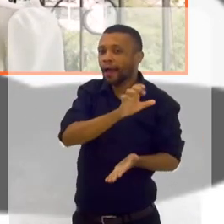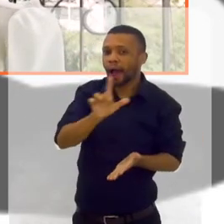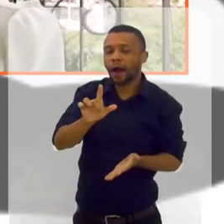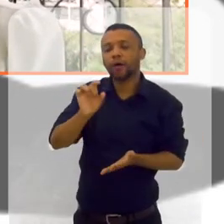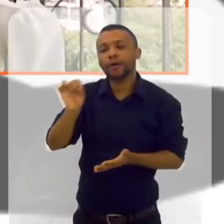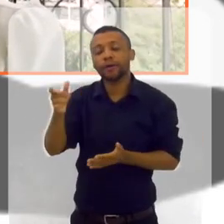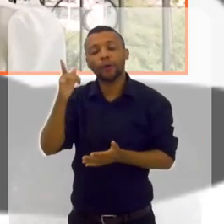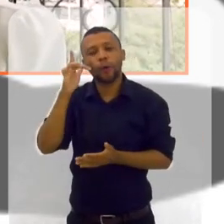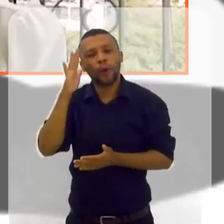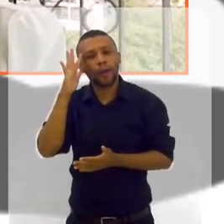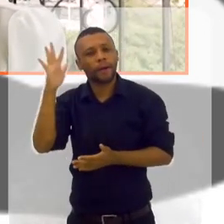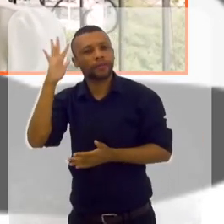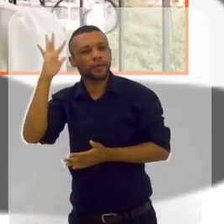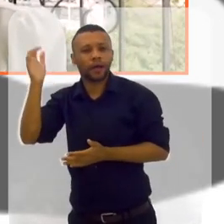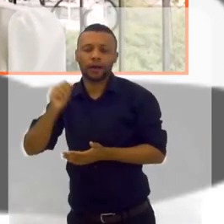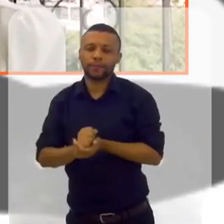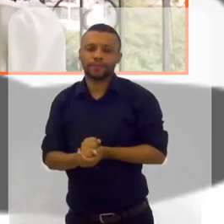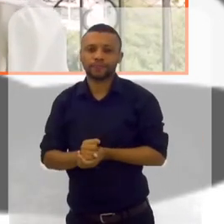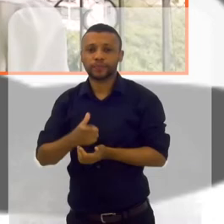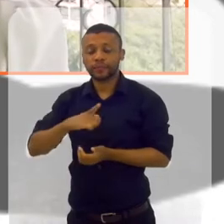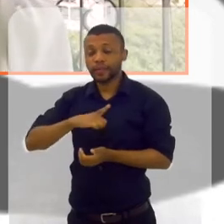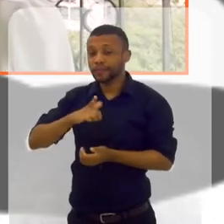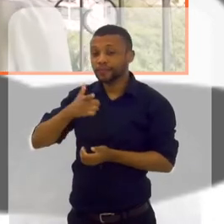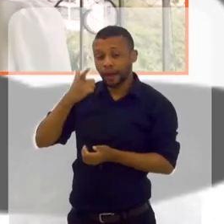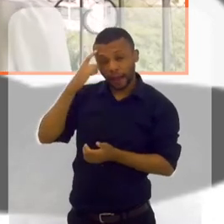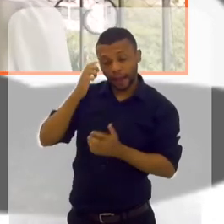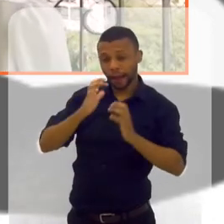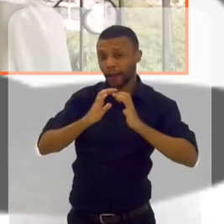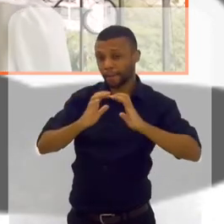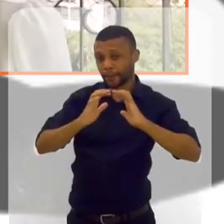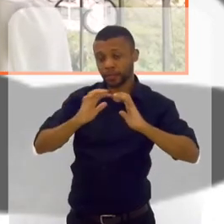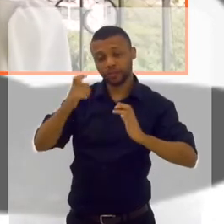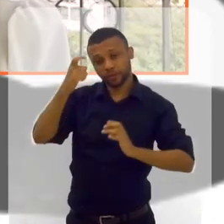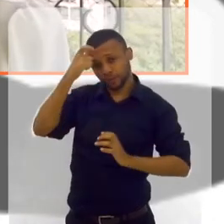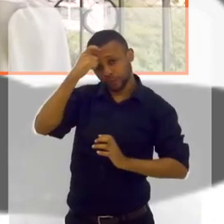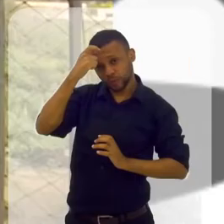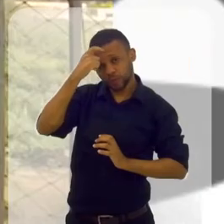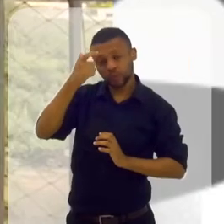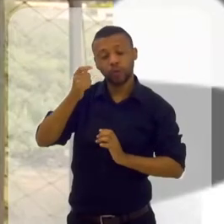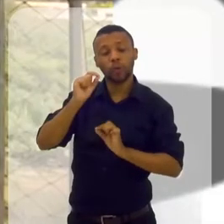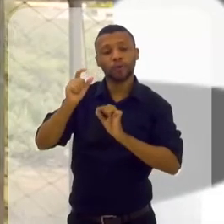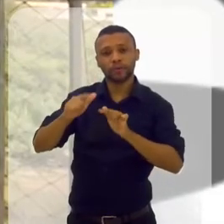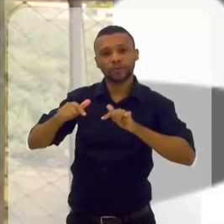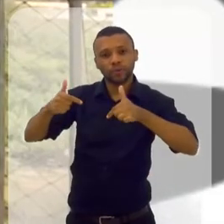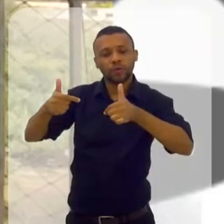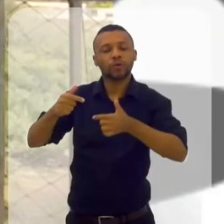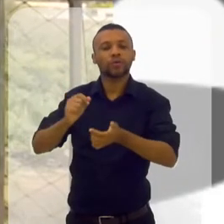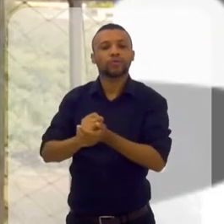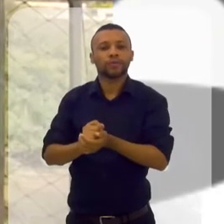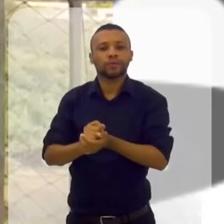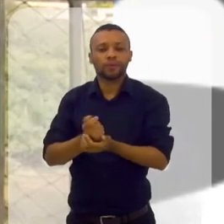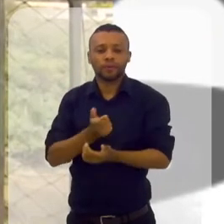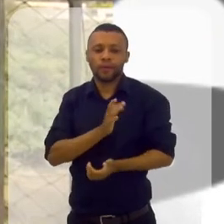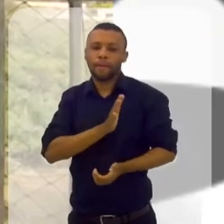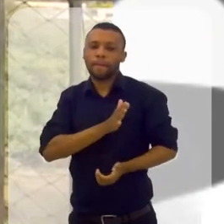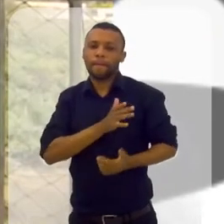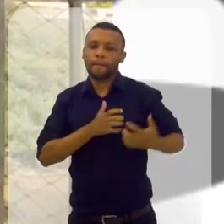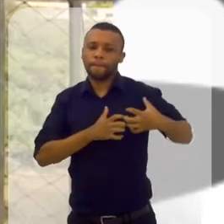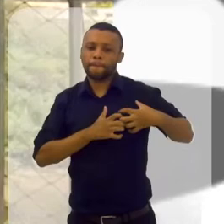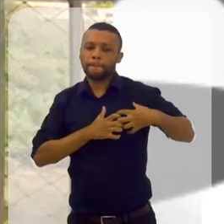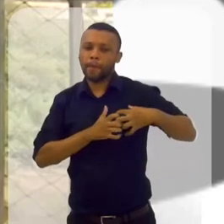inconsciente. O que é a mente inconsciente? Aquilo que você não precisa pensar para fazer. Lacrivação, suor, batimento cardíaco, sistema